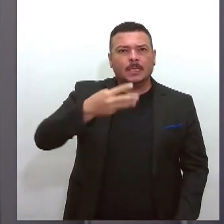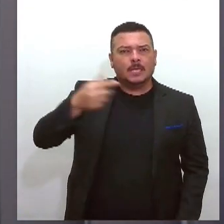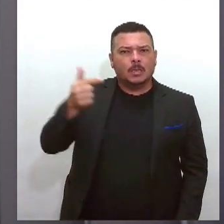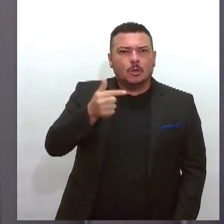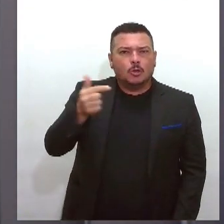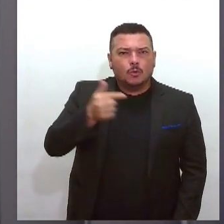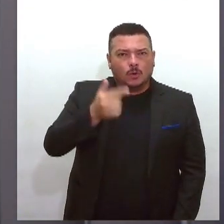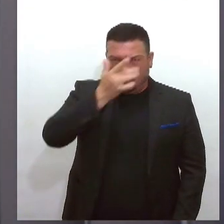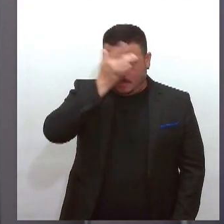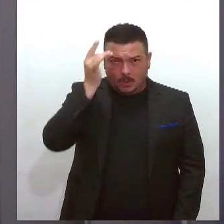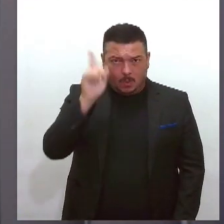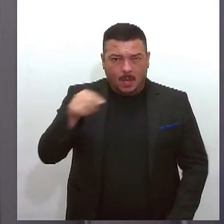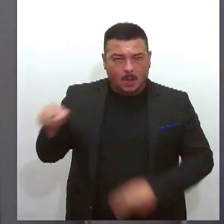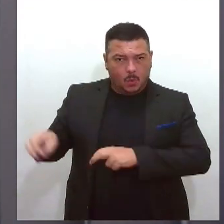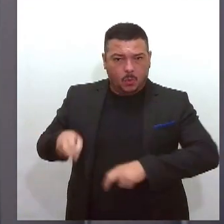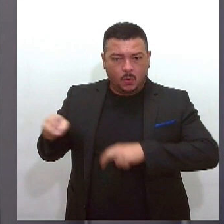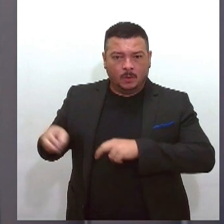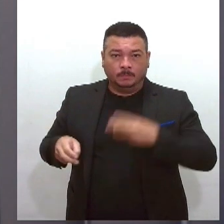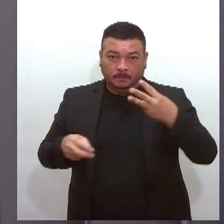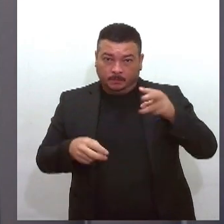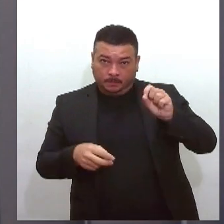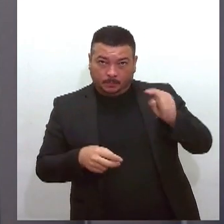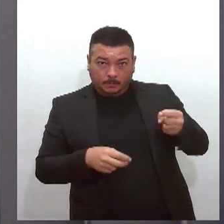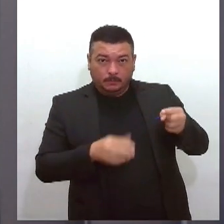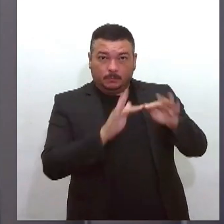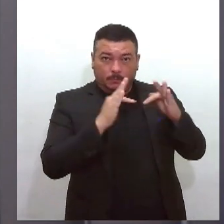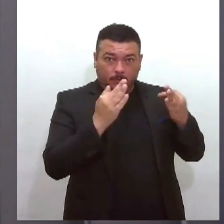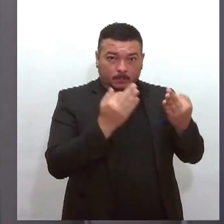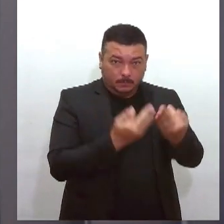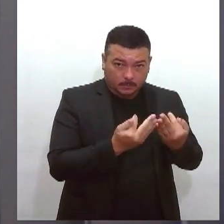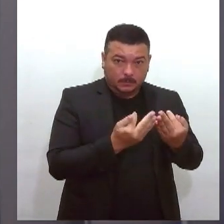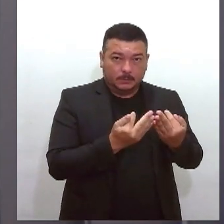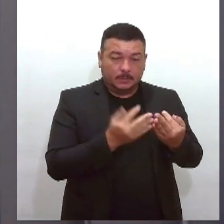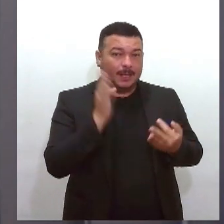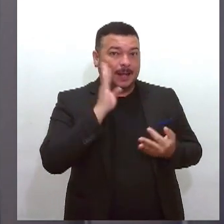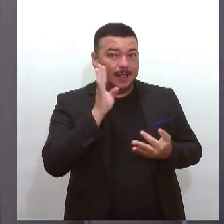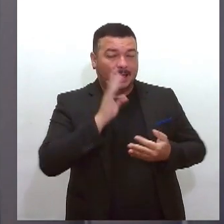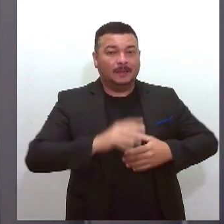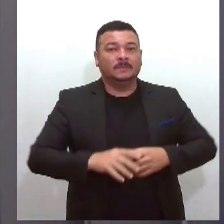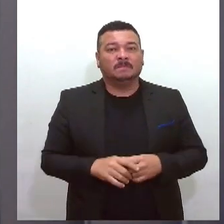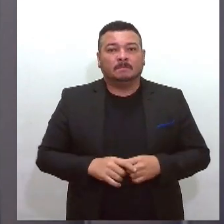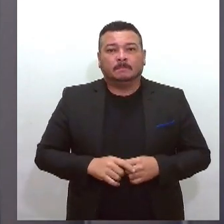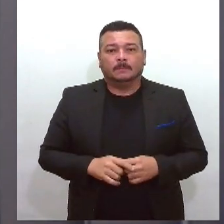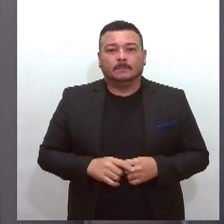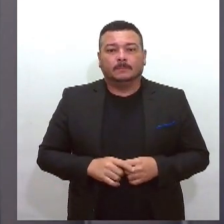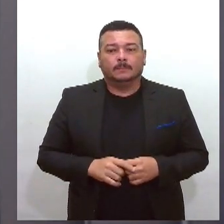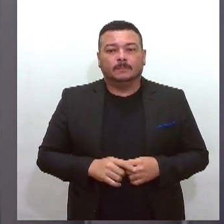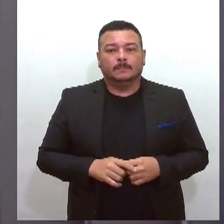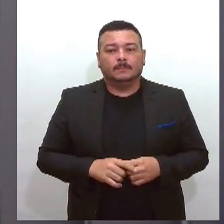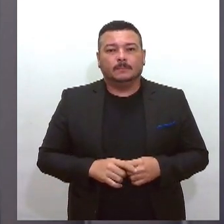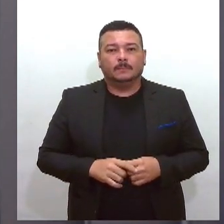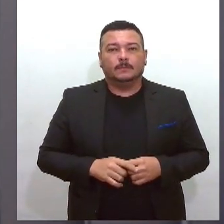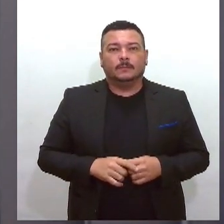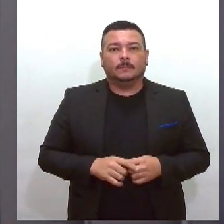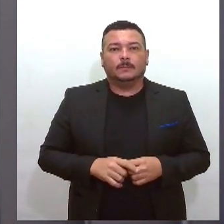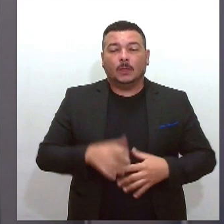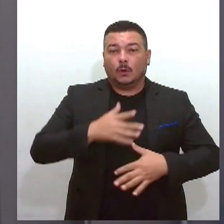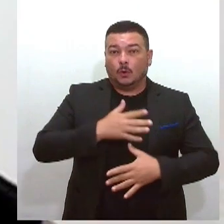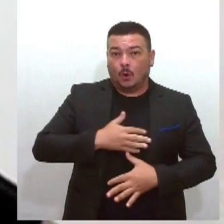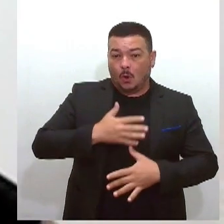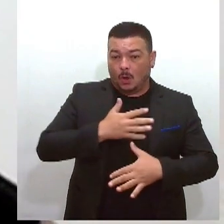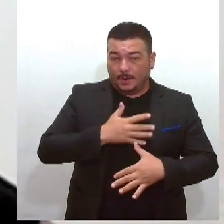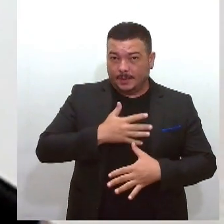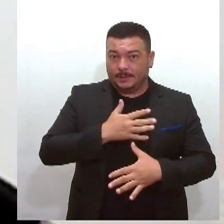Isso, são 3 mil e 72 famílias. Olha que bacana, gente. Isso. Nossa Senhora da Glória? Nossa Senhora da Glória, Monte